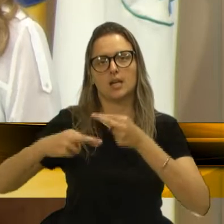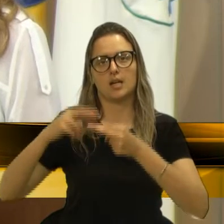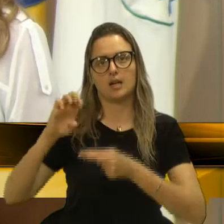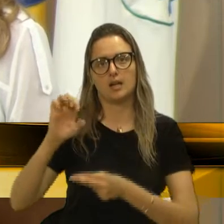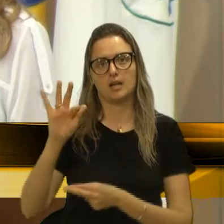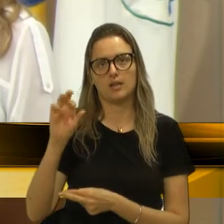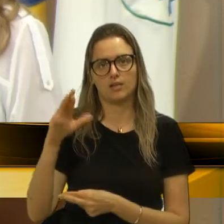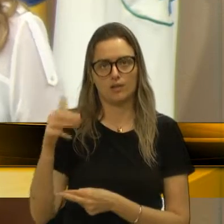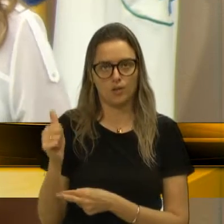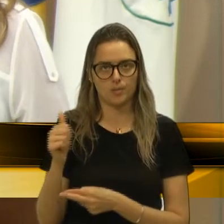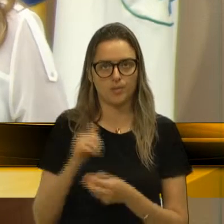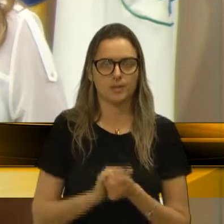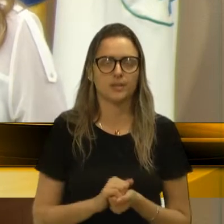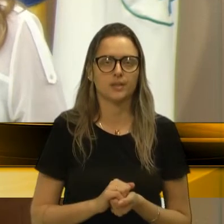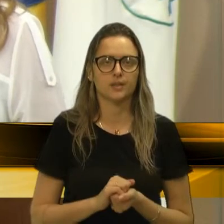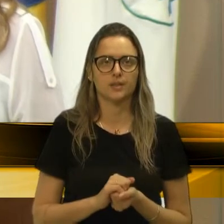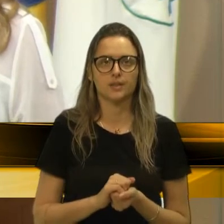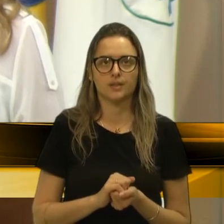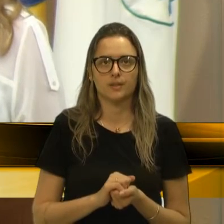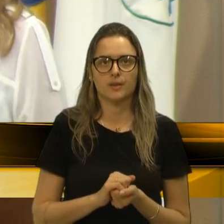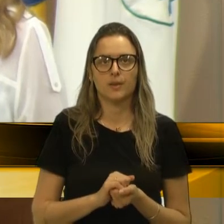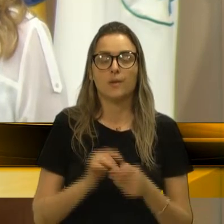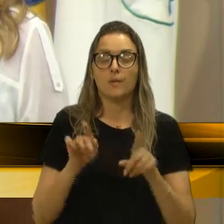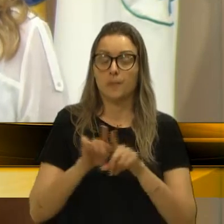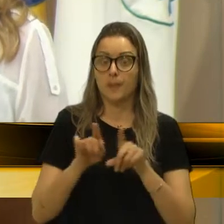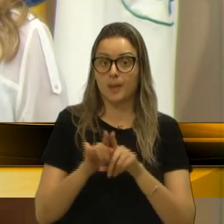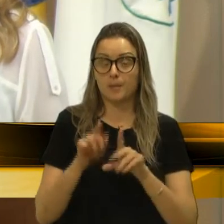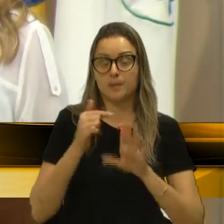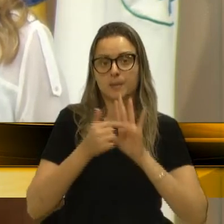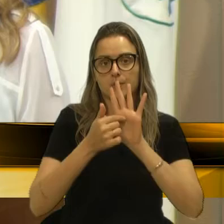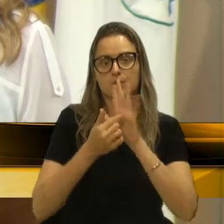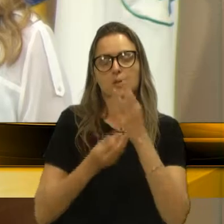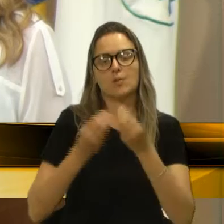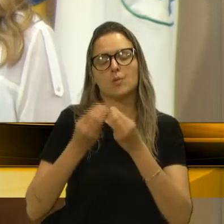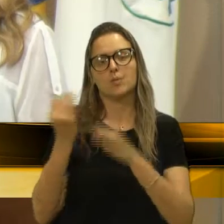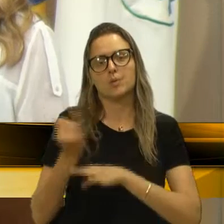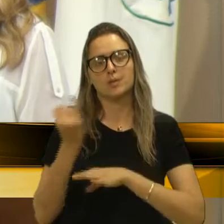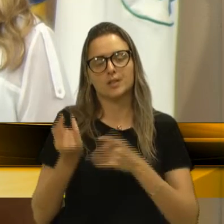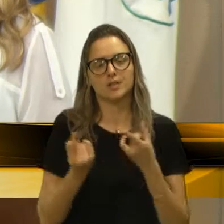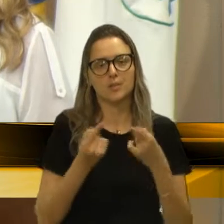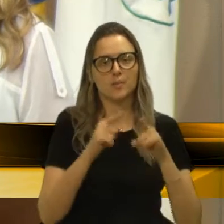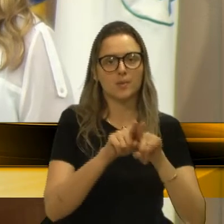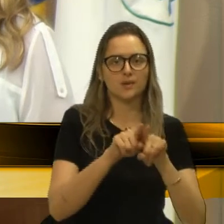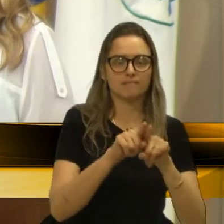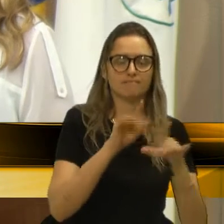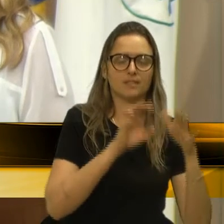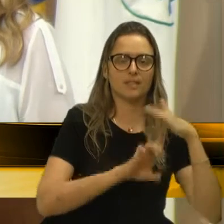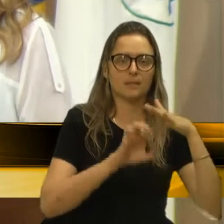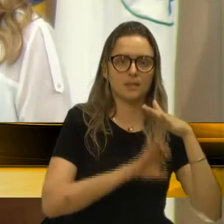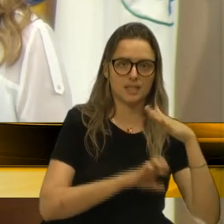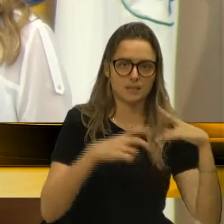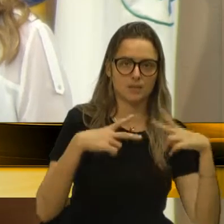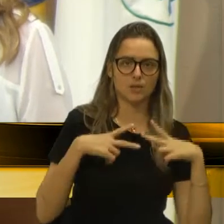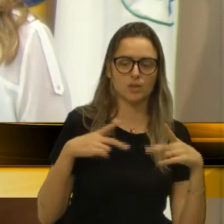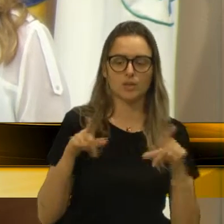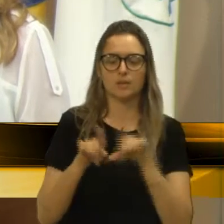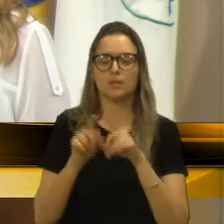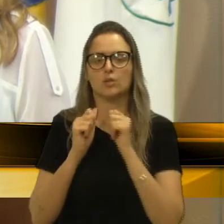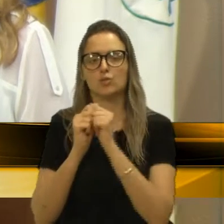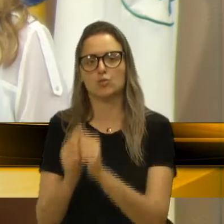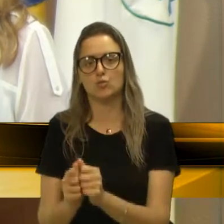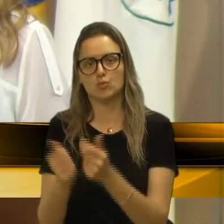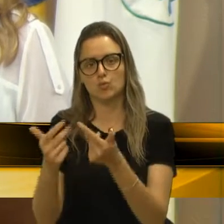essa obra. Destacar a importância dessa parceria entre o público e o privado, e que isso tenha